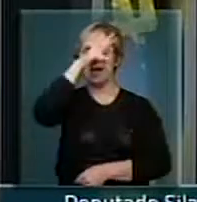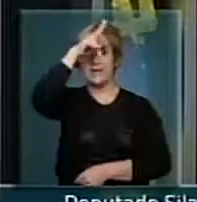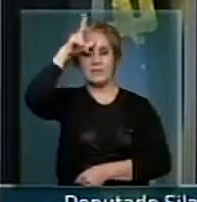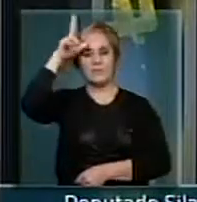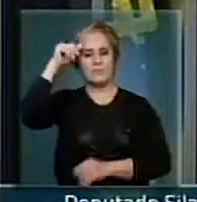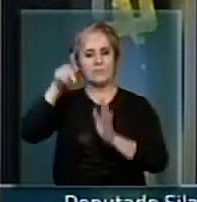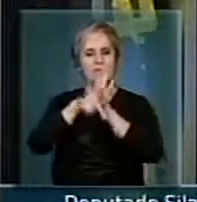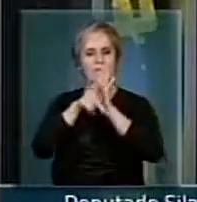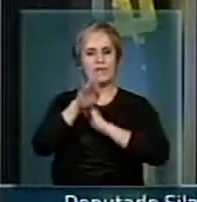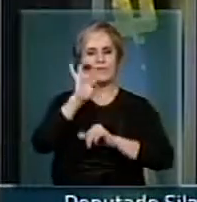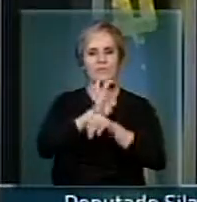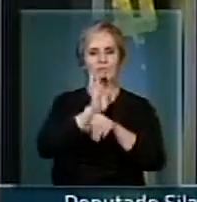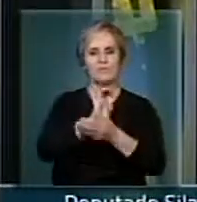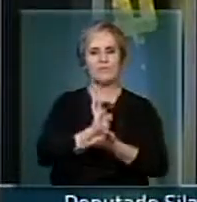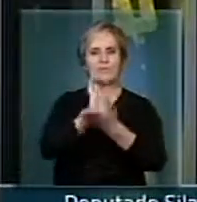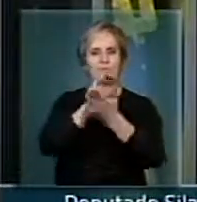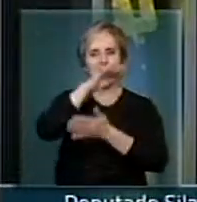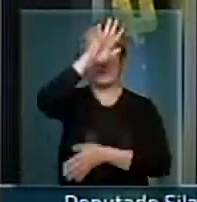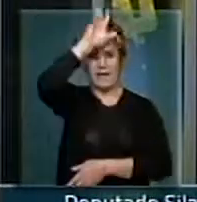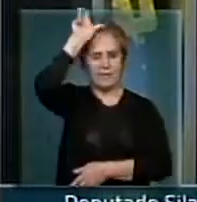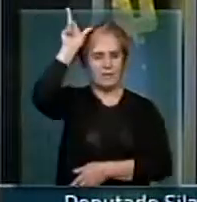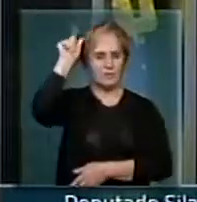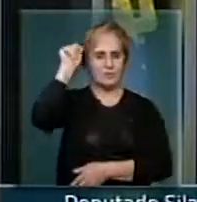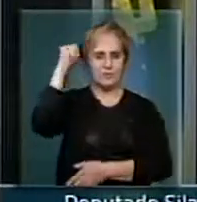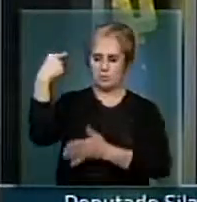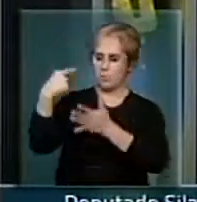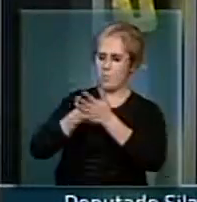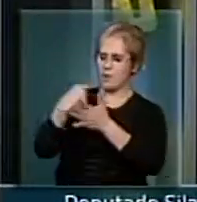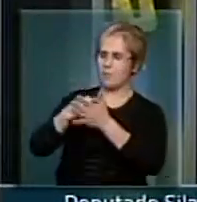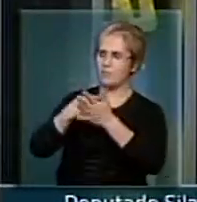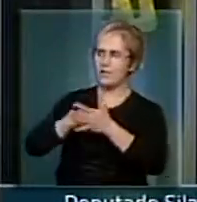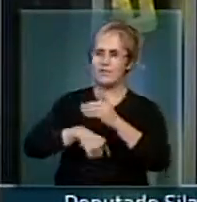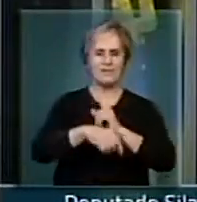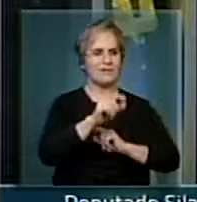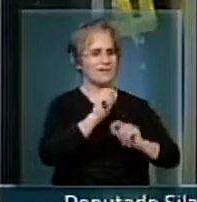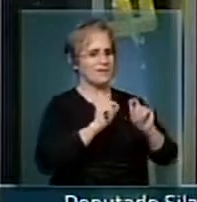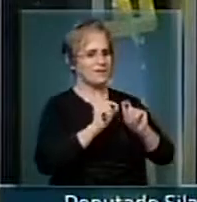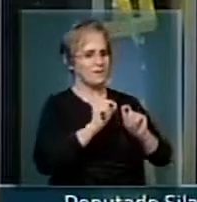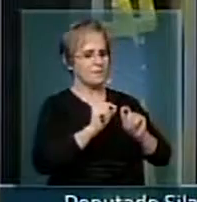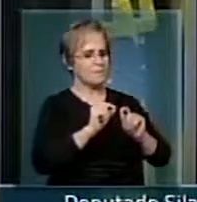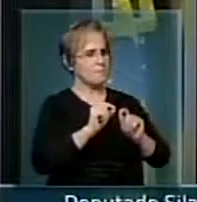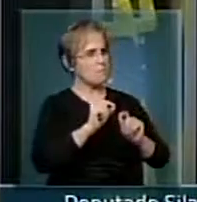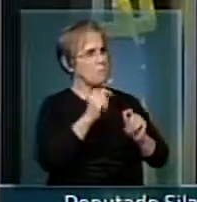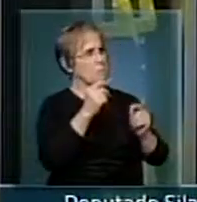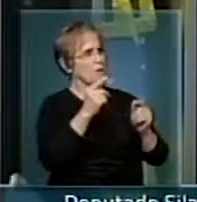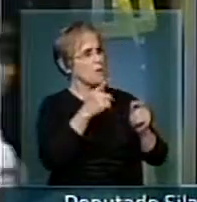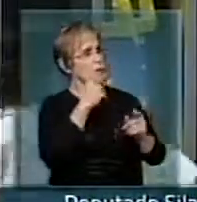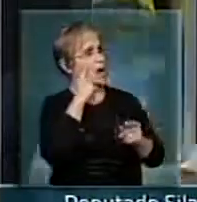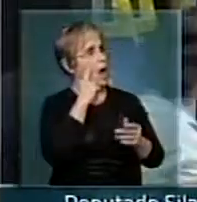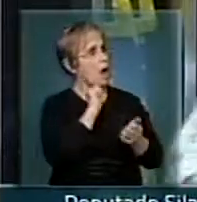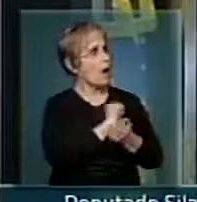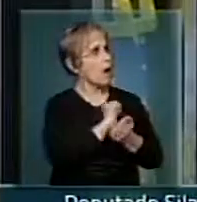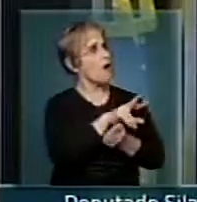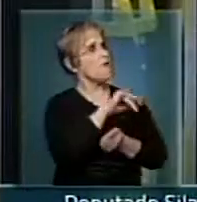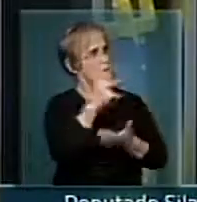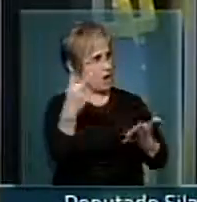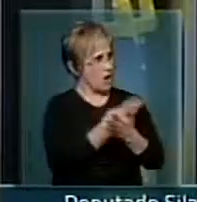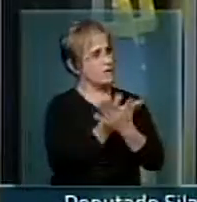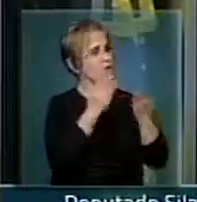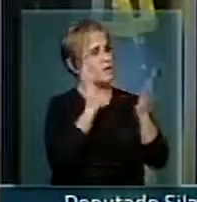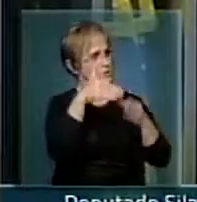me perguntando se o que é a previsão aconteceria hoje